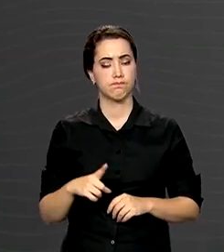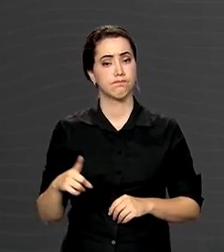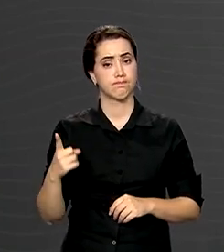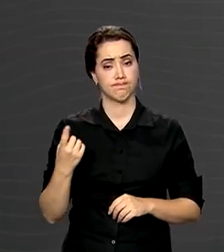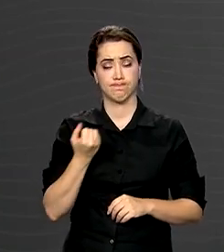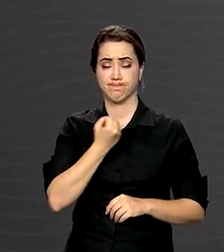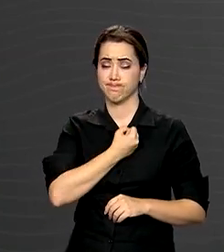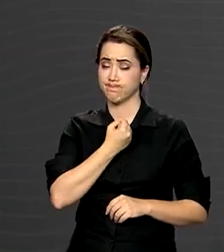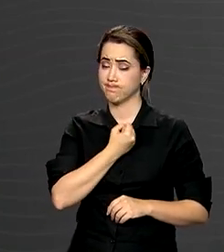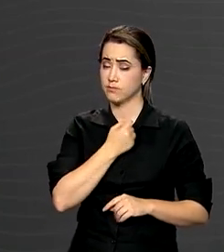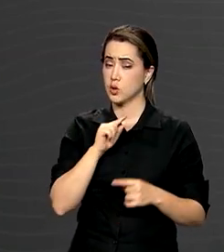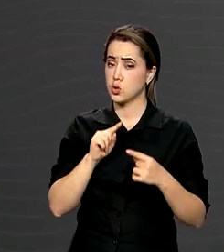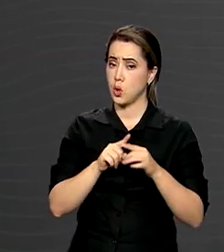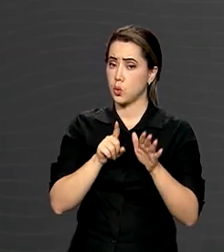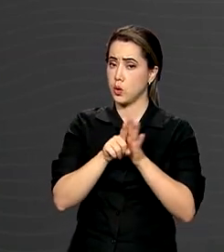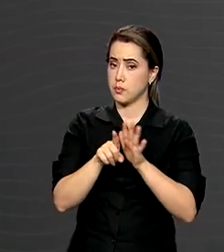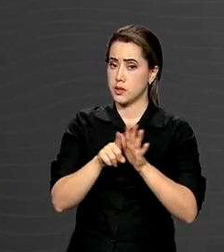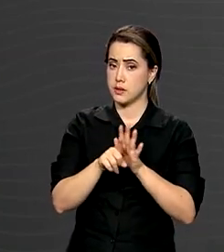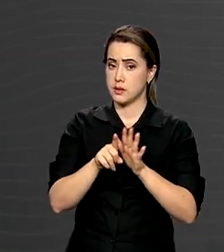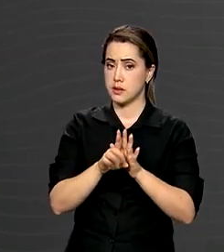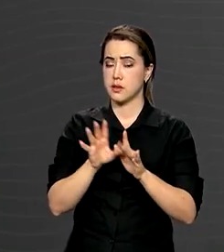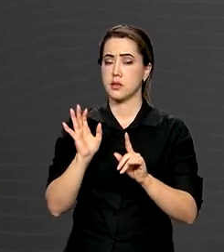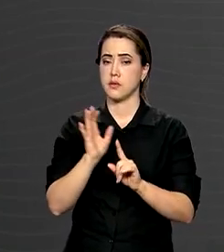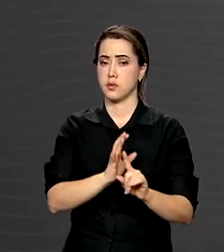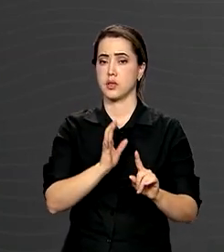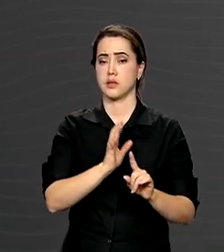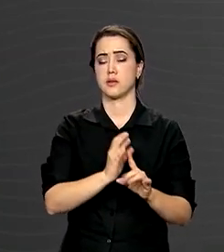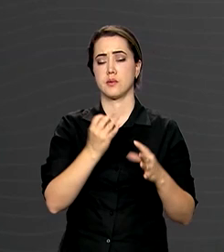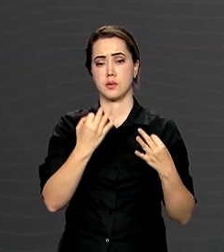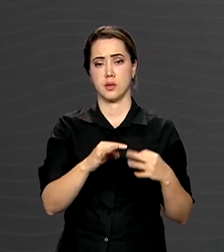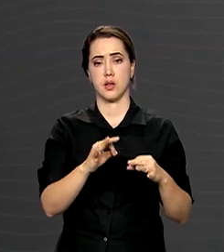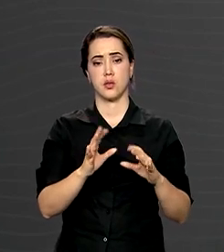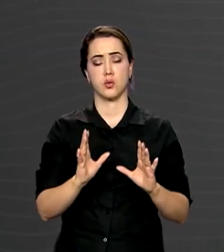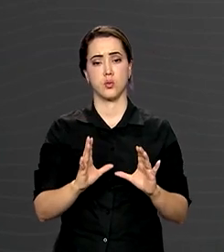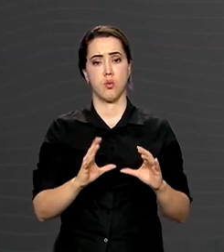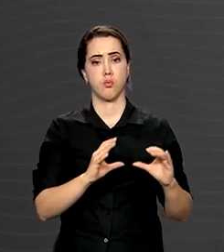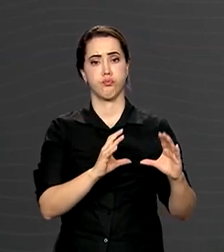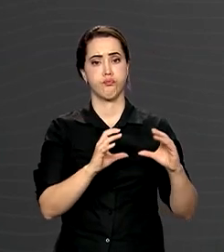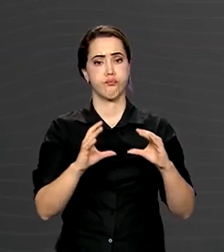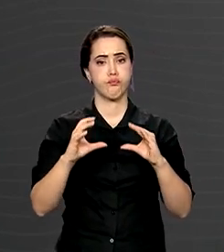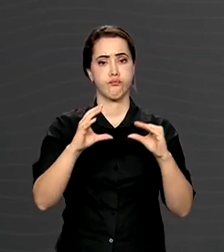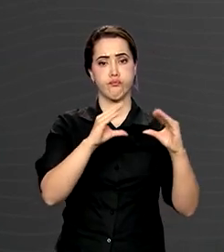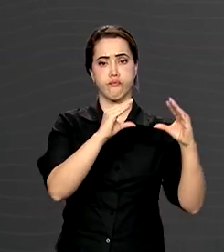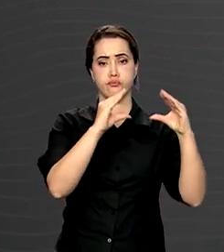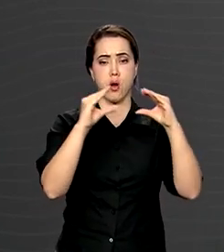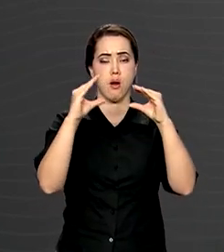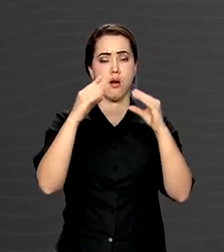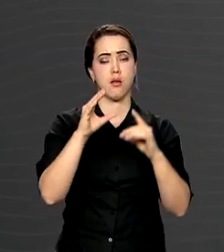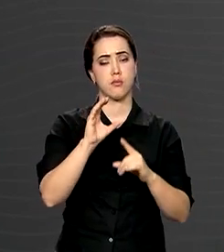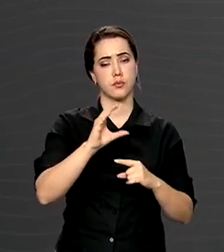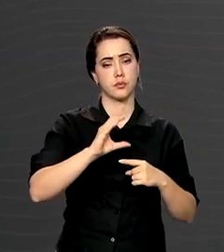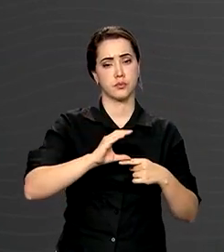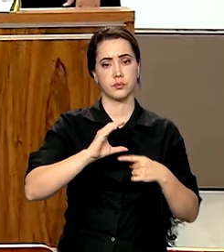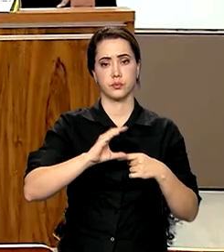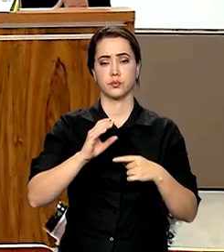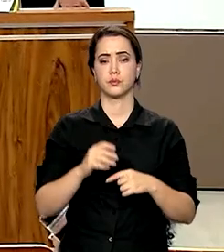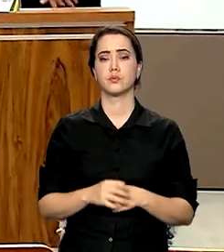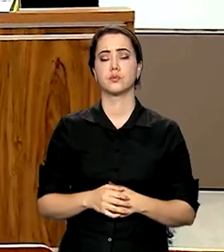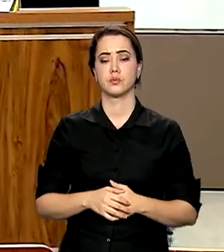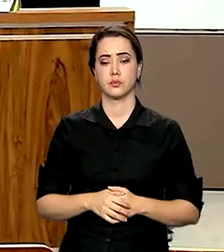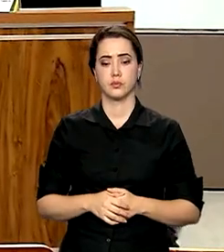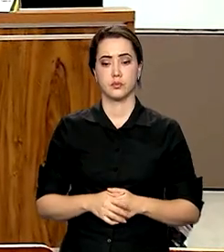segundo a pesquisa, estão diretamente relacionados com o acréscimo de emissão de gás carbônico pela floresta.